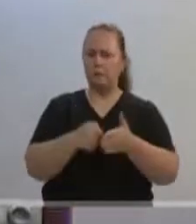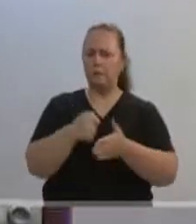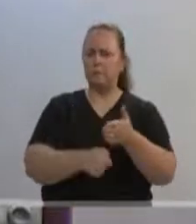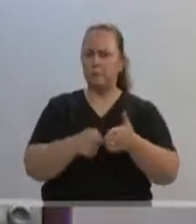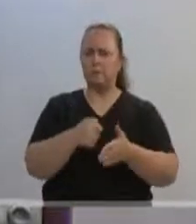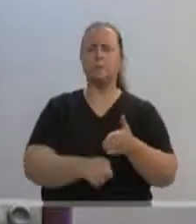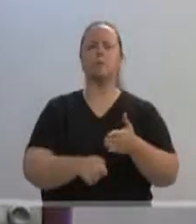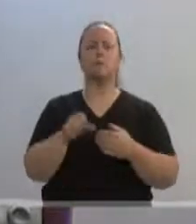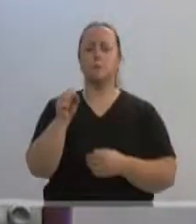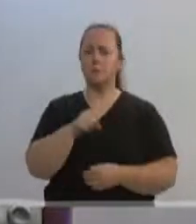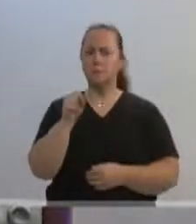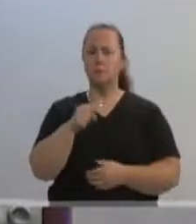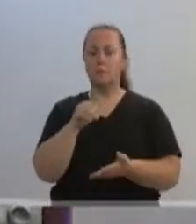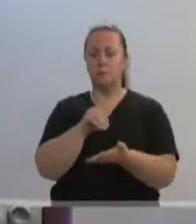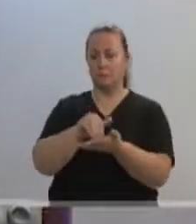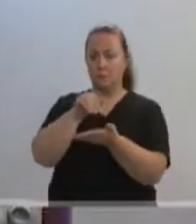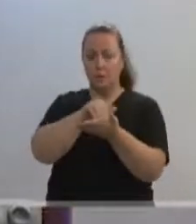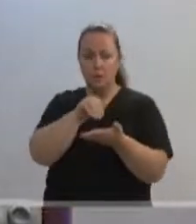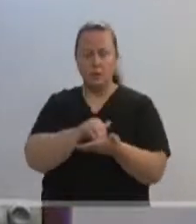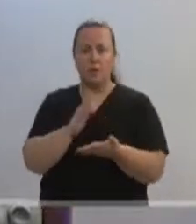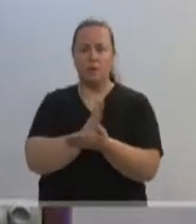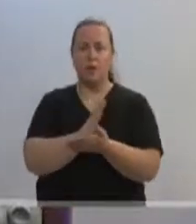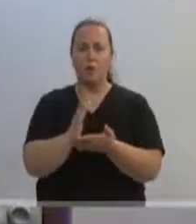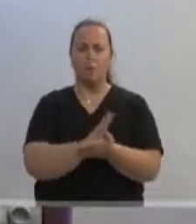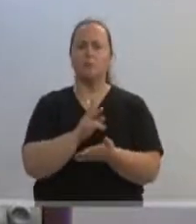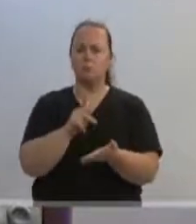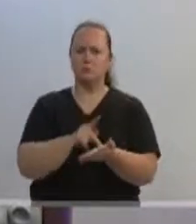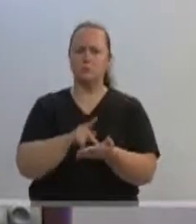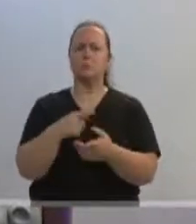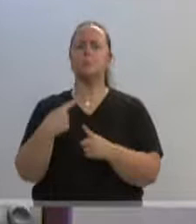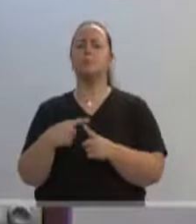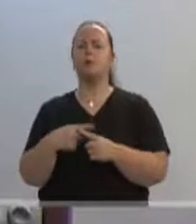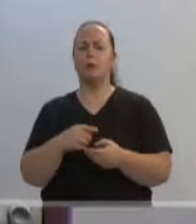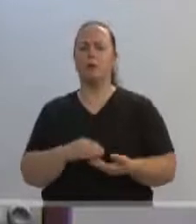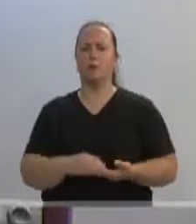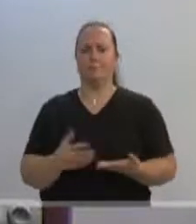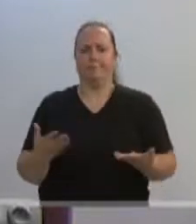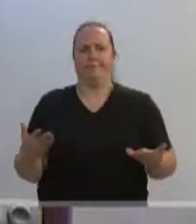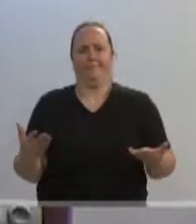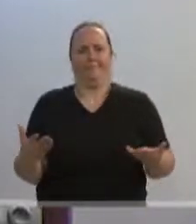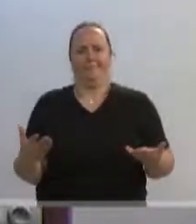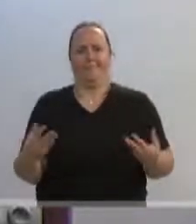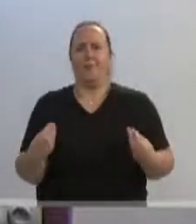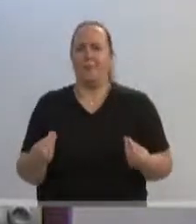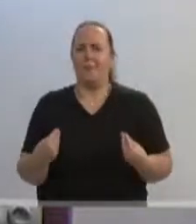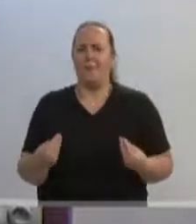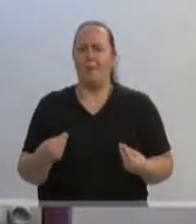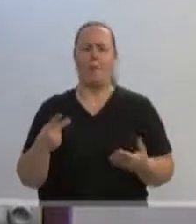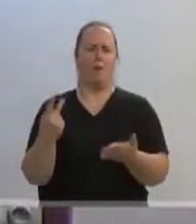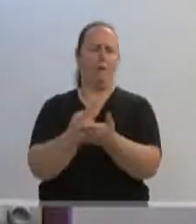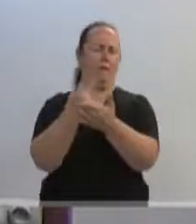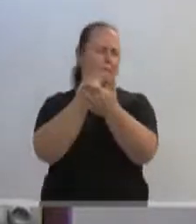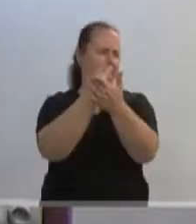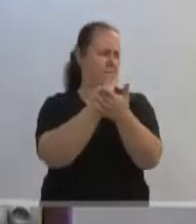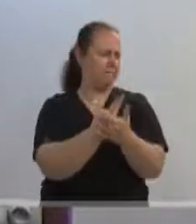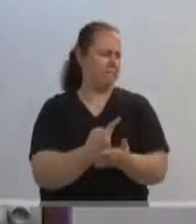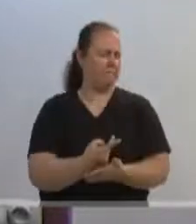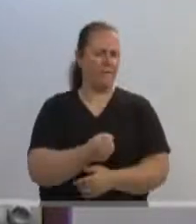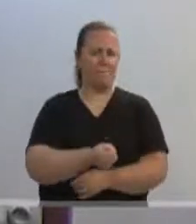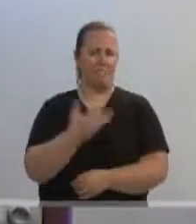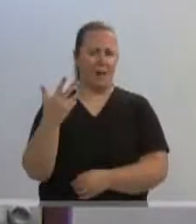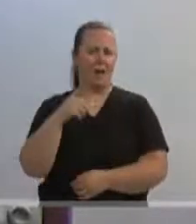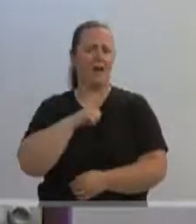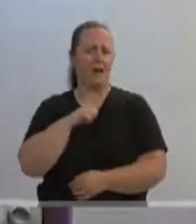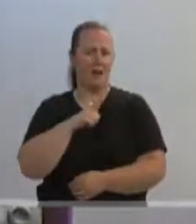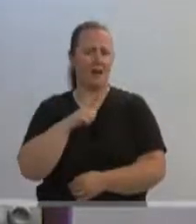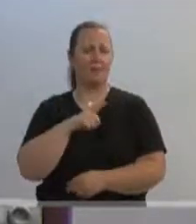de algumas secretarias, especificamente a CETERB, é porque não tem nem como negar os vários e vários erros que lá acontecem, e eu espero